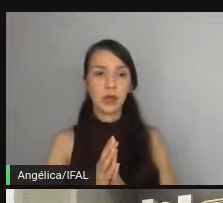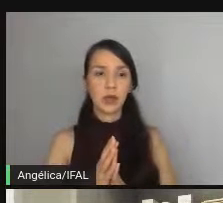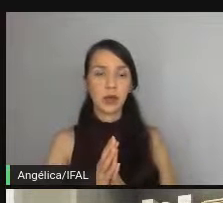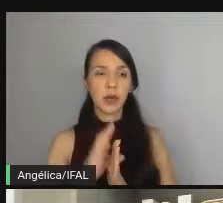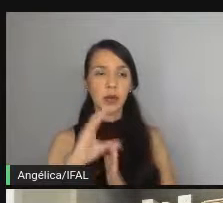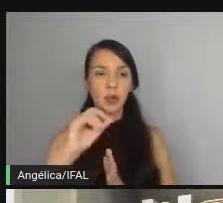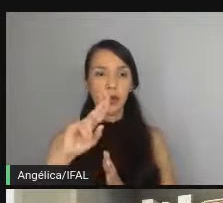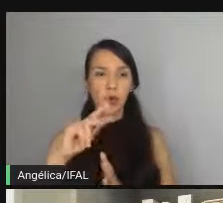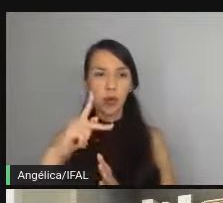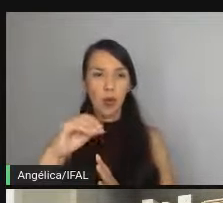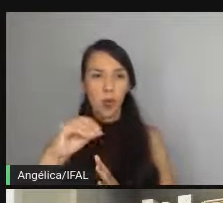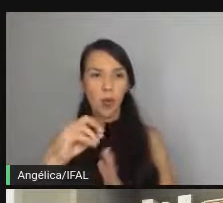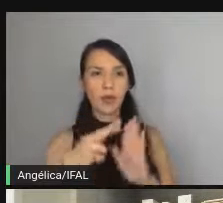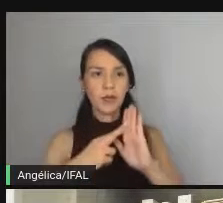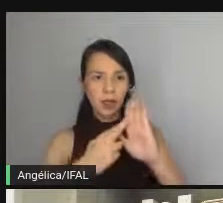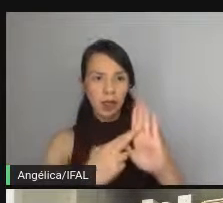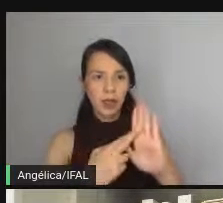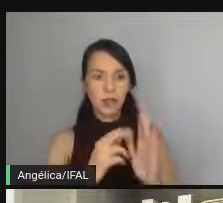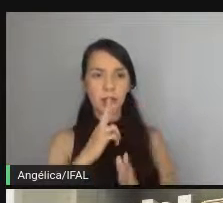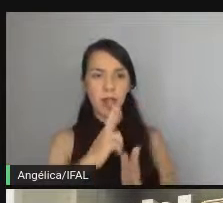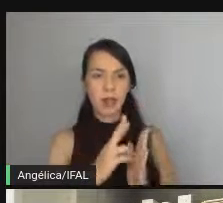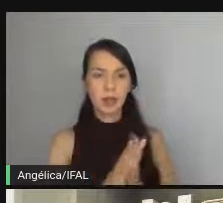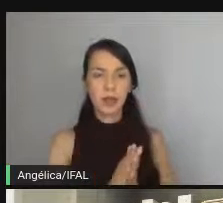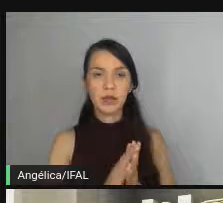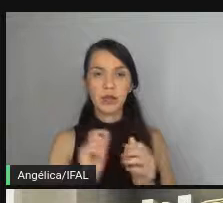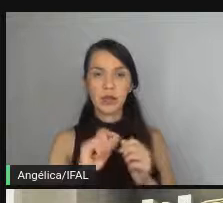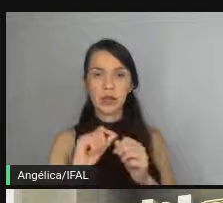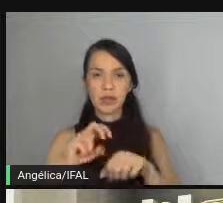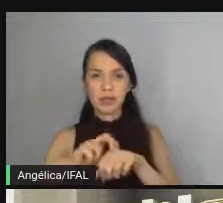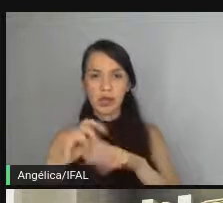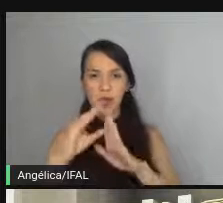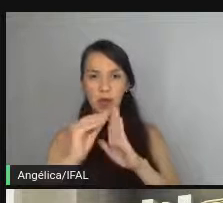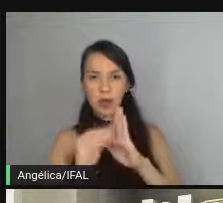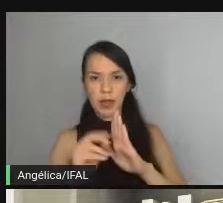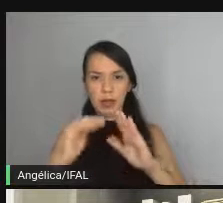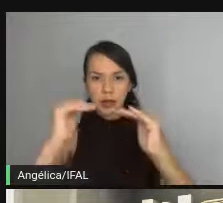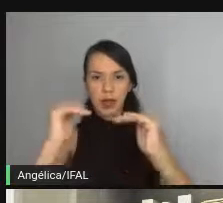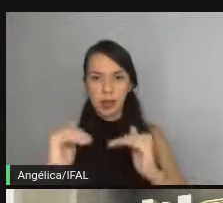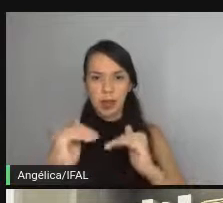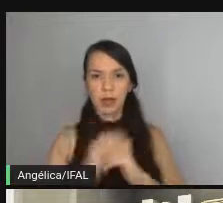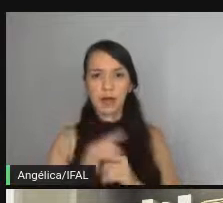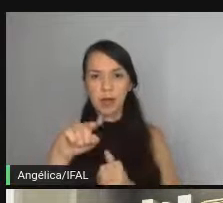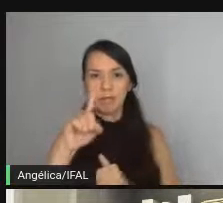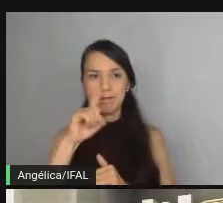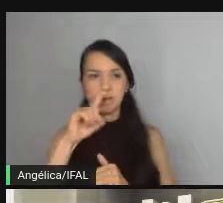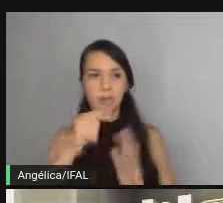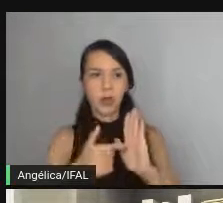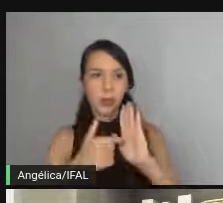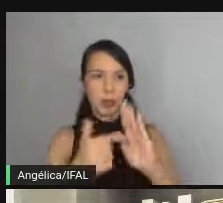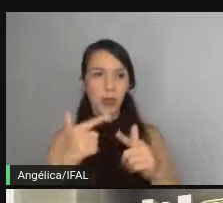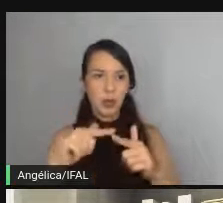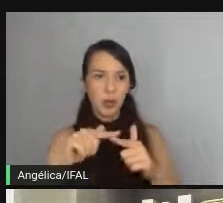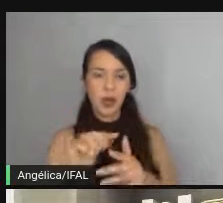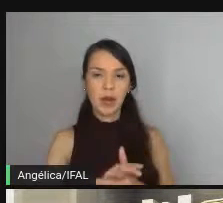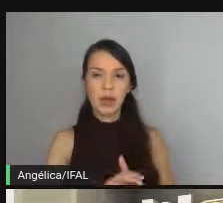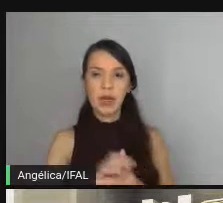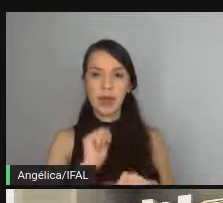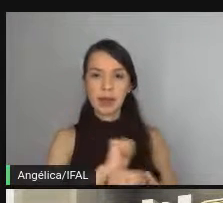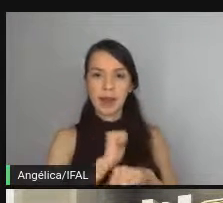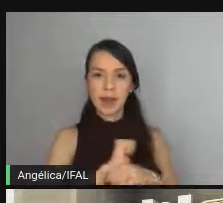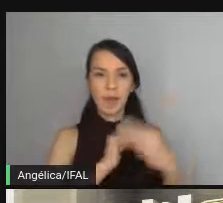perfeito então quando a gente rodar agora falhou esperava 4